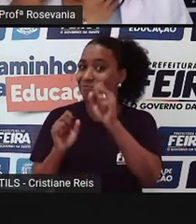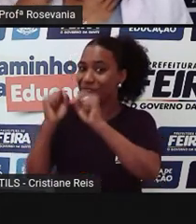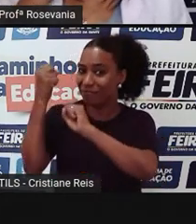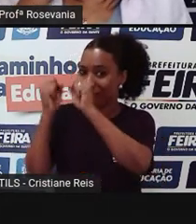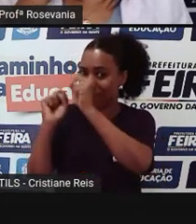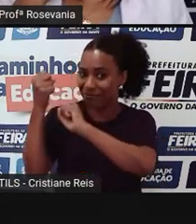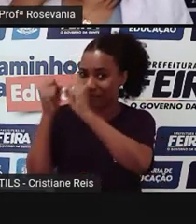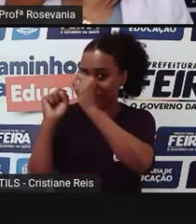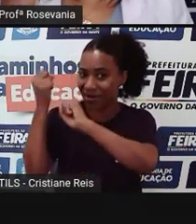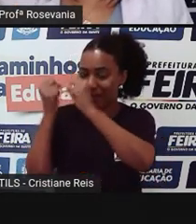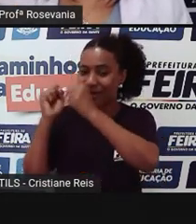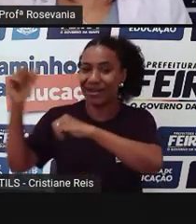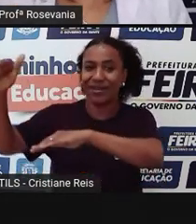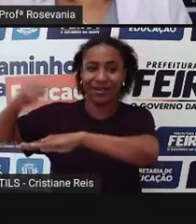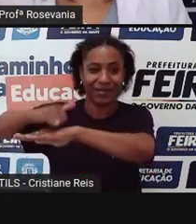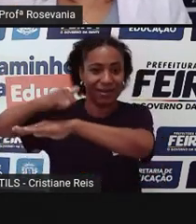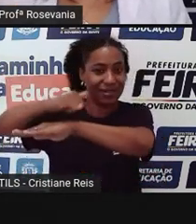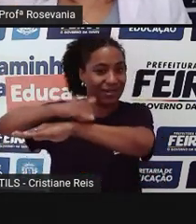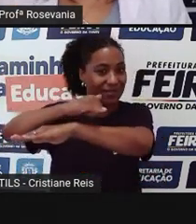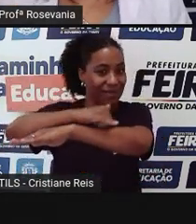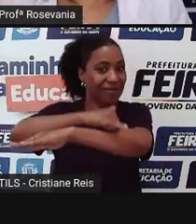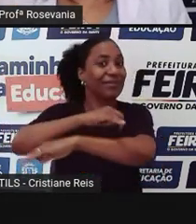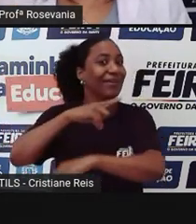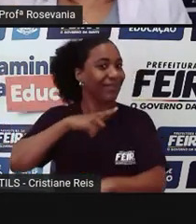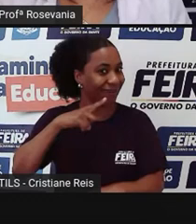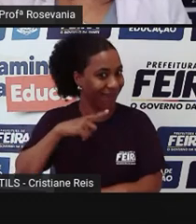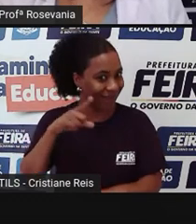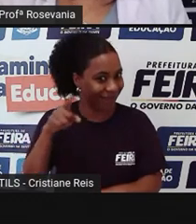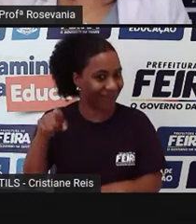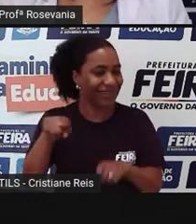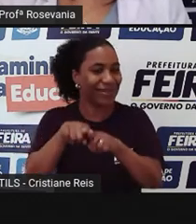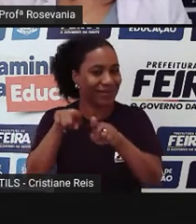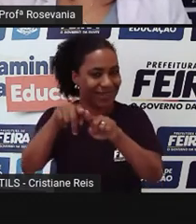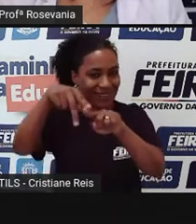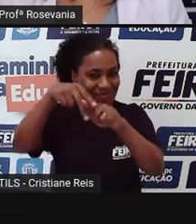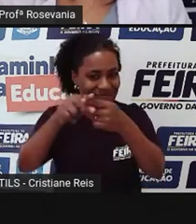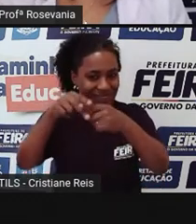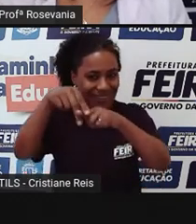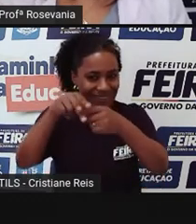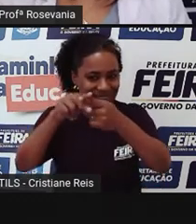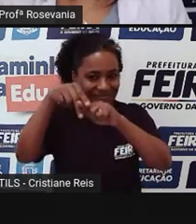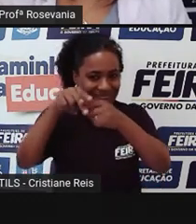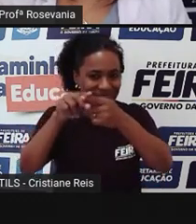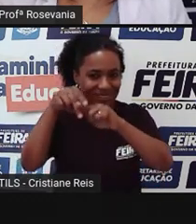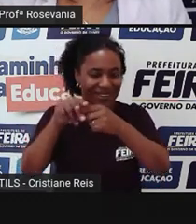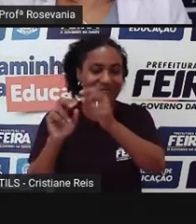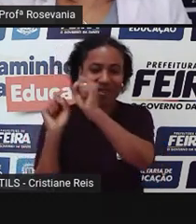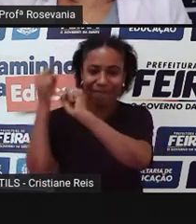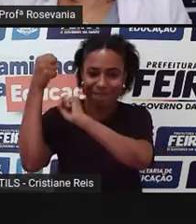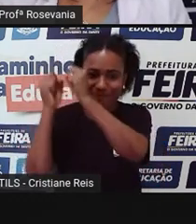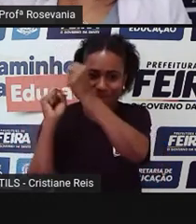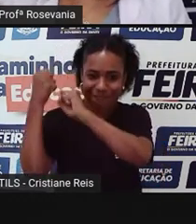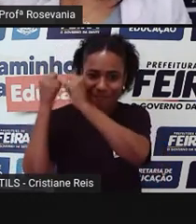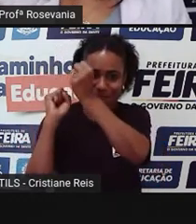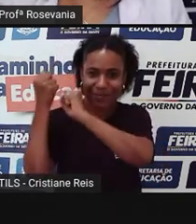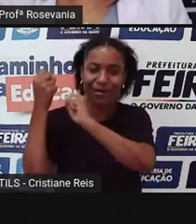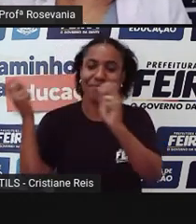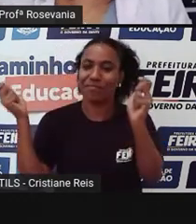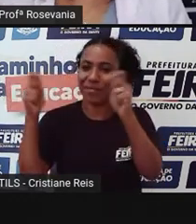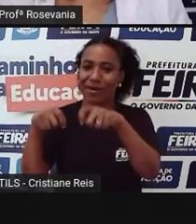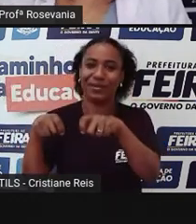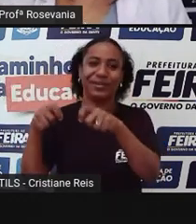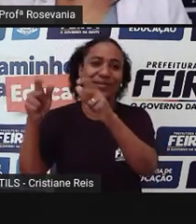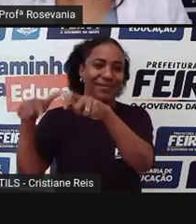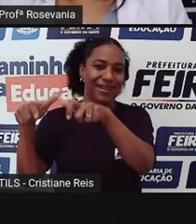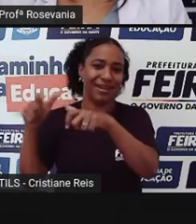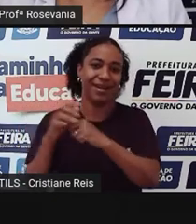a Prono colocou aí, mas nós temos uma fábrica de aviões particulares aqui. Muito legal, e isso talvez é uma curiosidade que